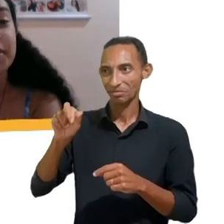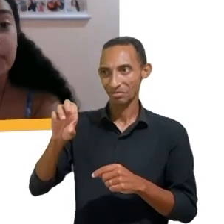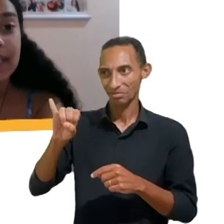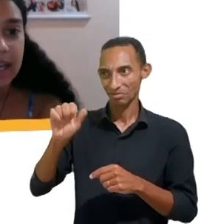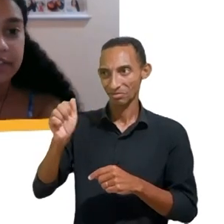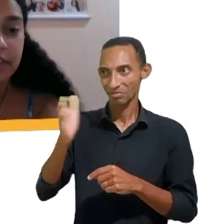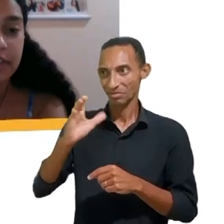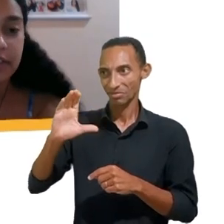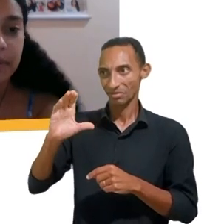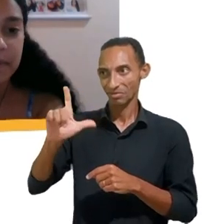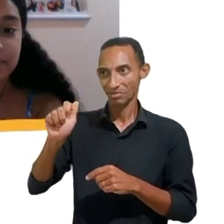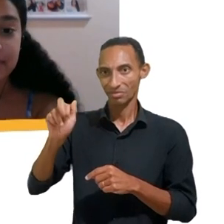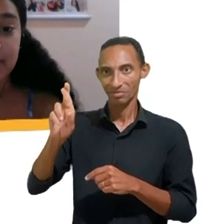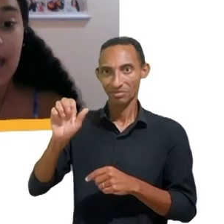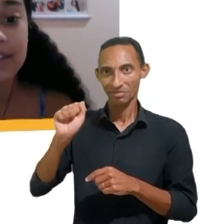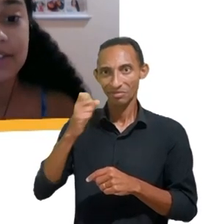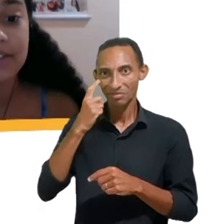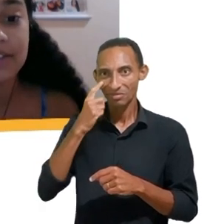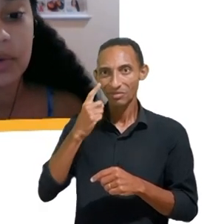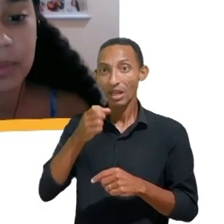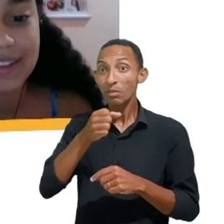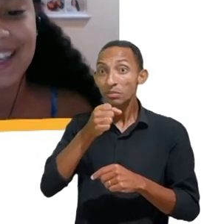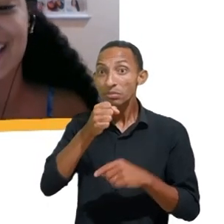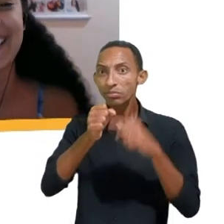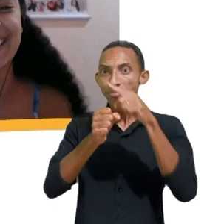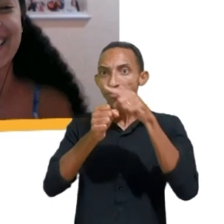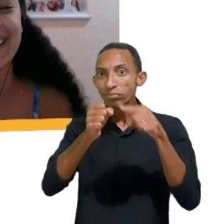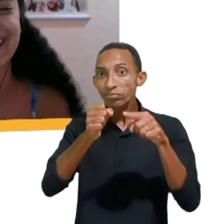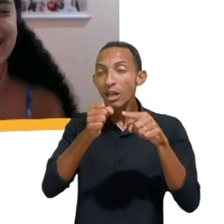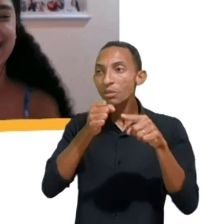seu microfone acho que está fechado eu não estou te ouvindo pelo menos